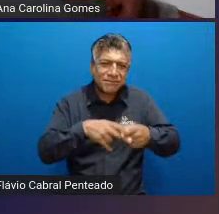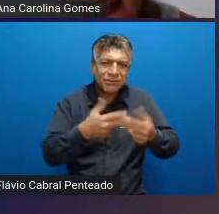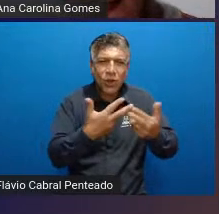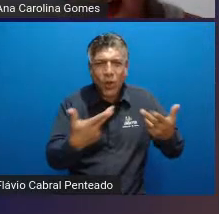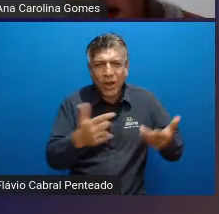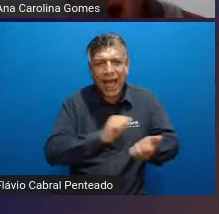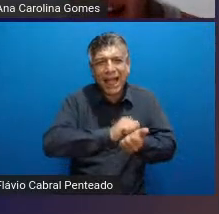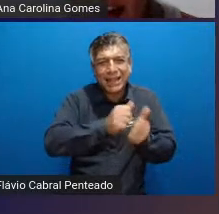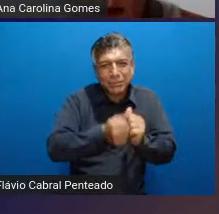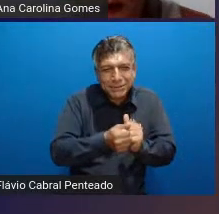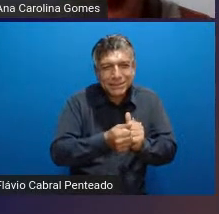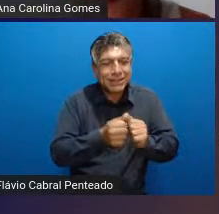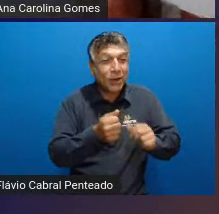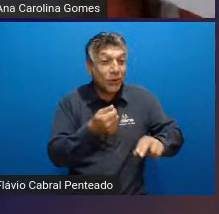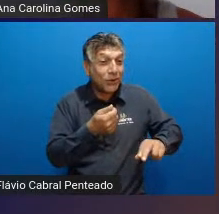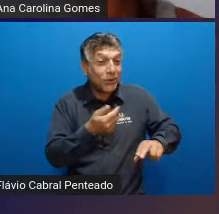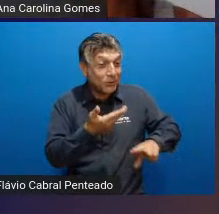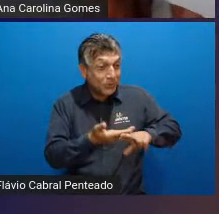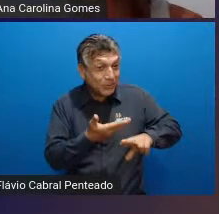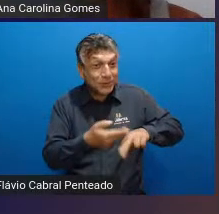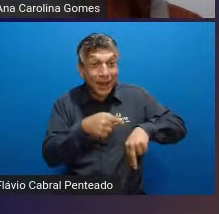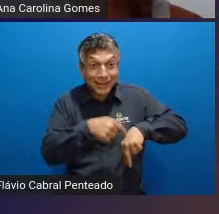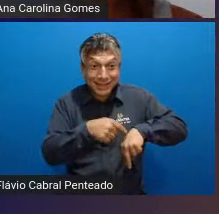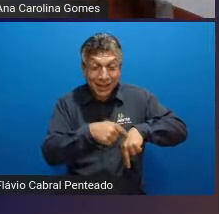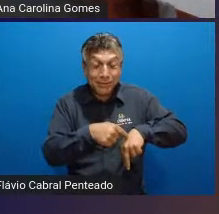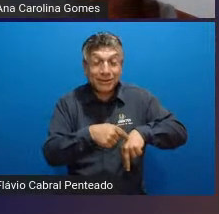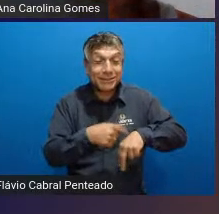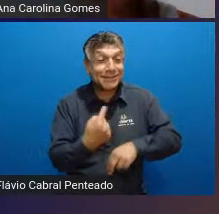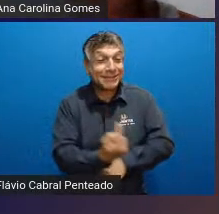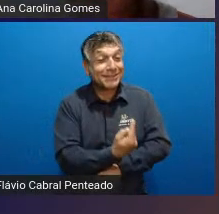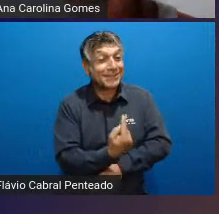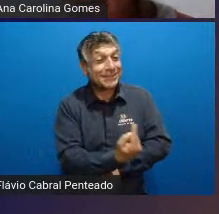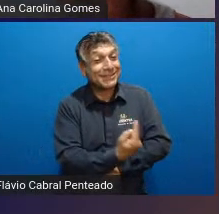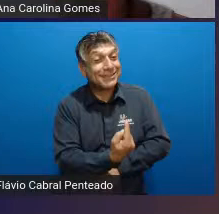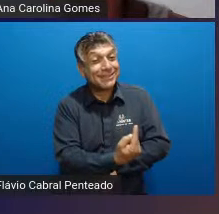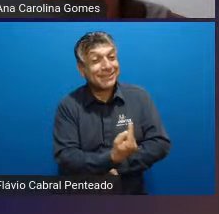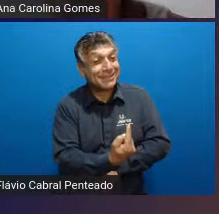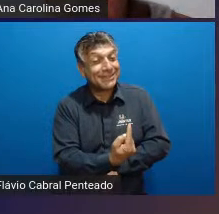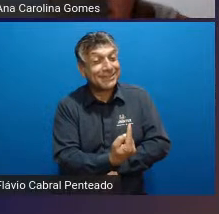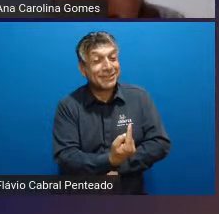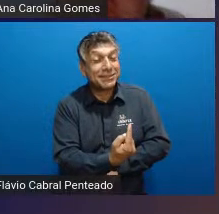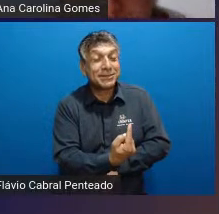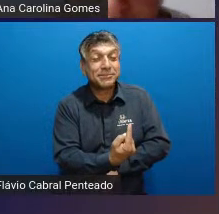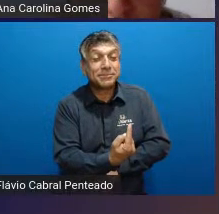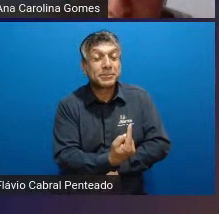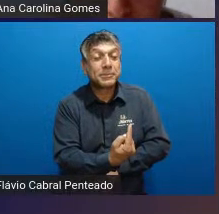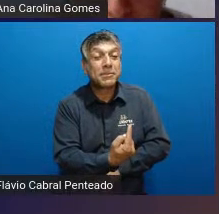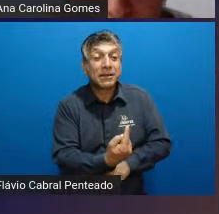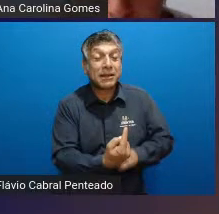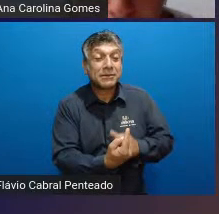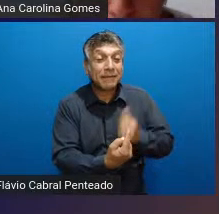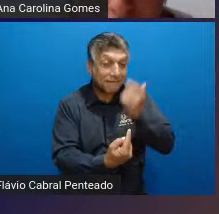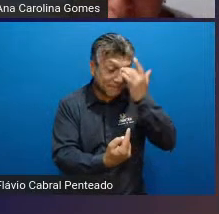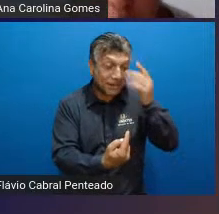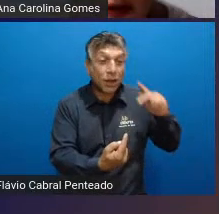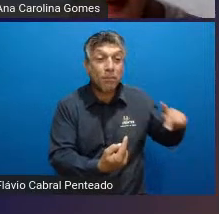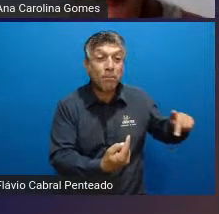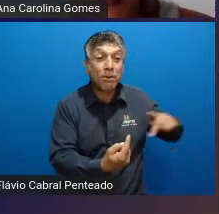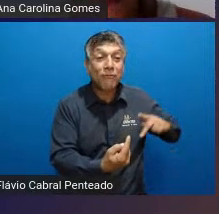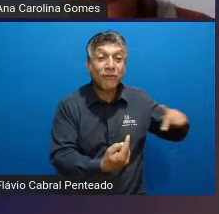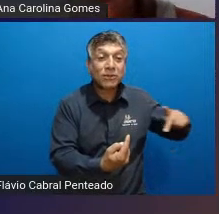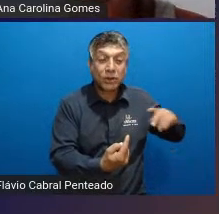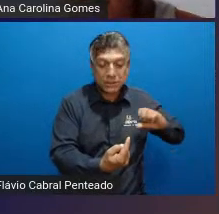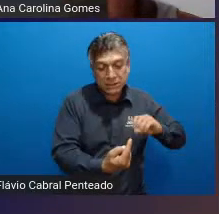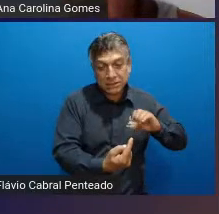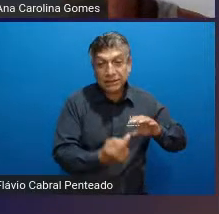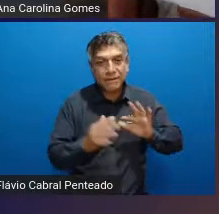para eles se adequarem ao momento que eles estavam ali sozinhos então isso foi bem notável pelos